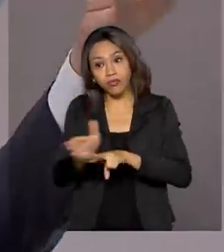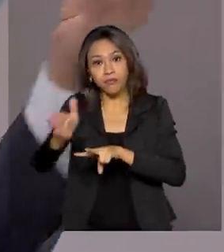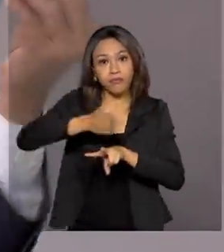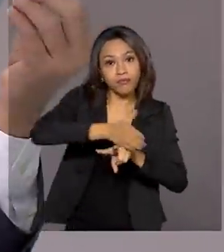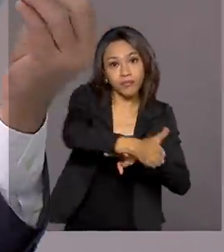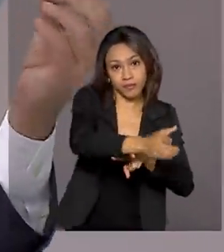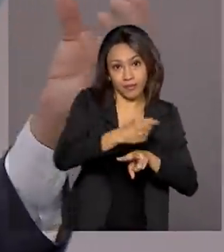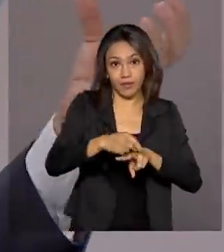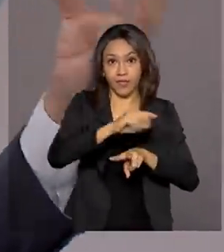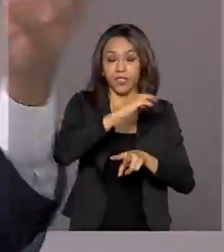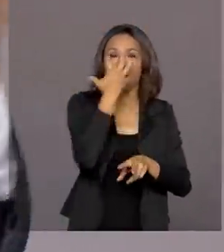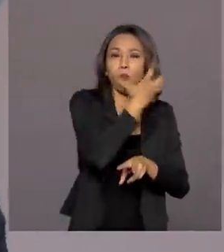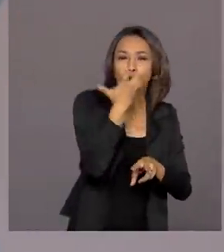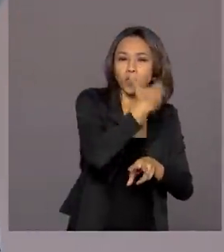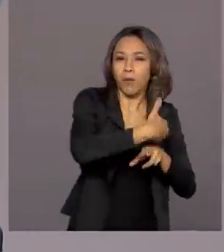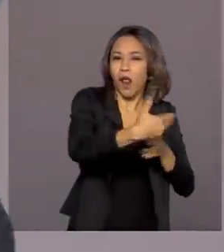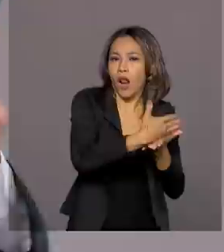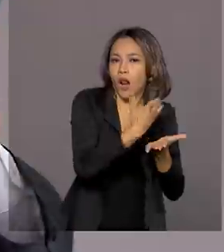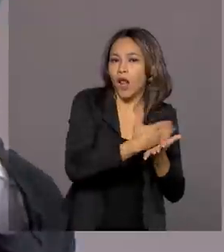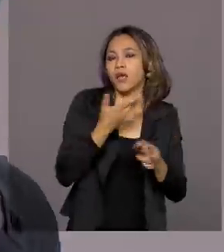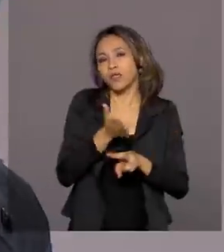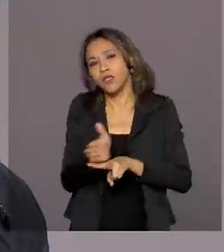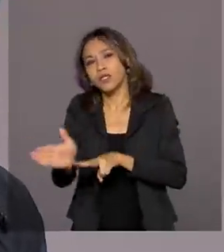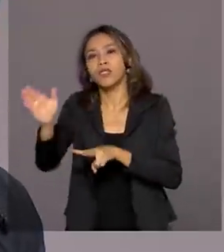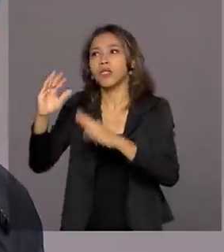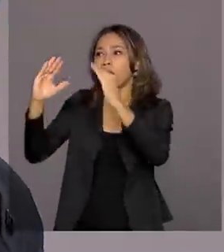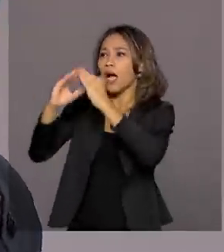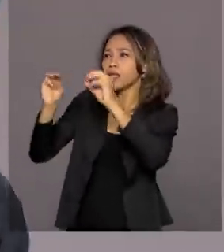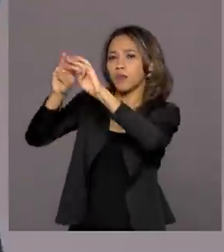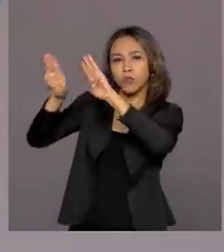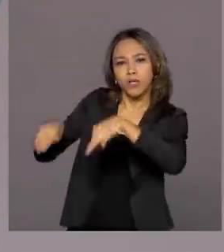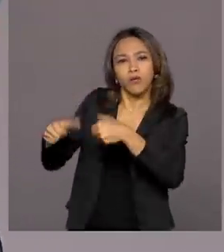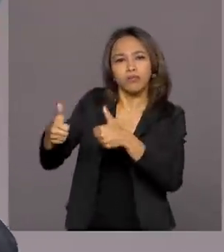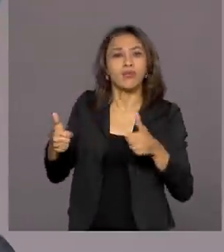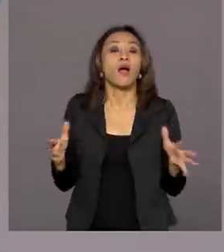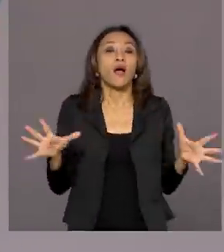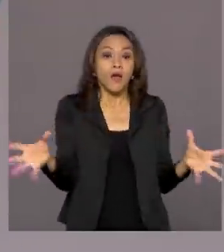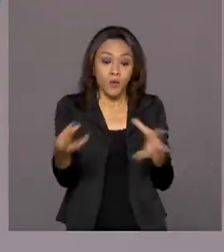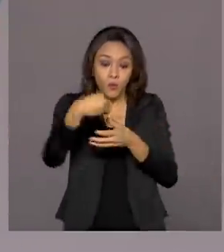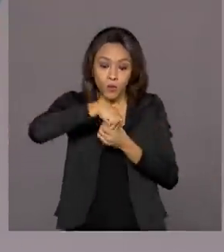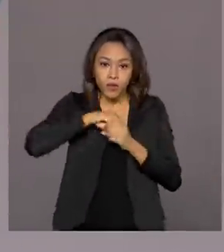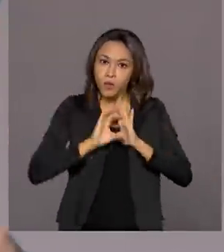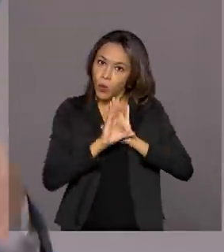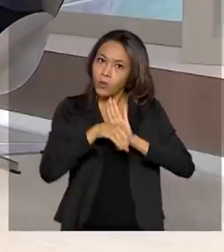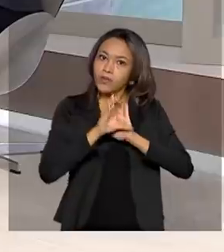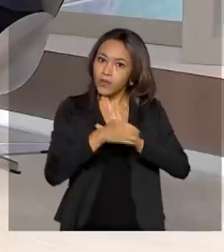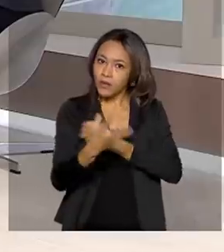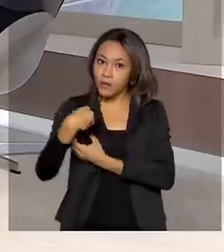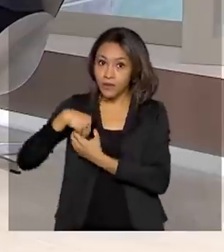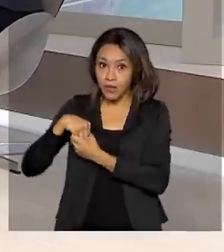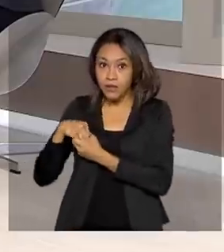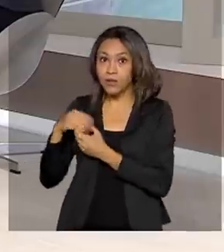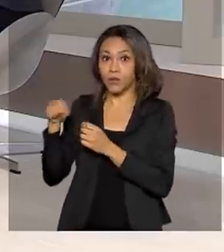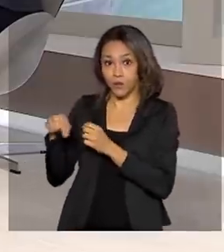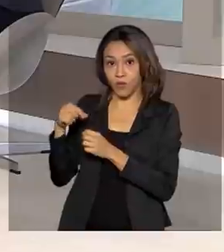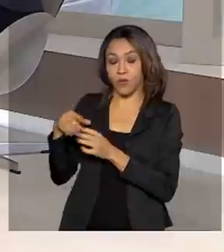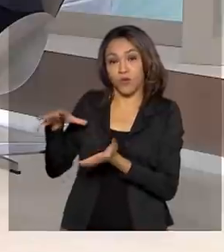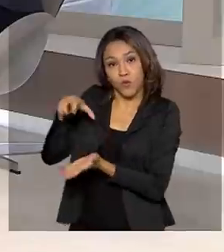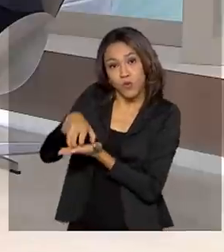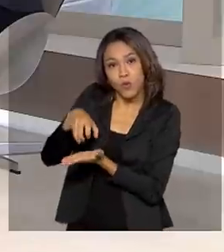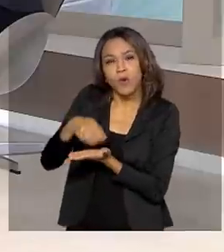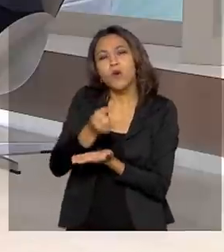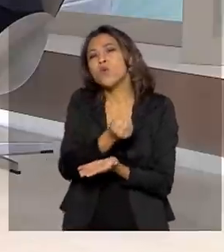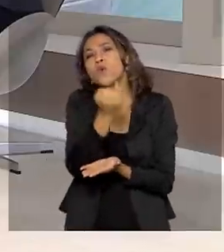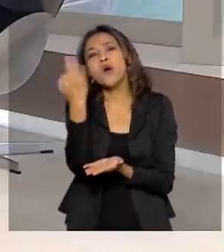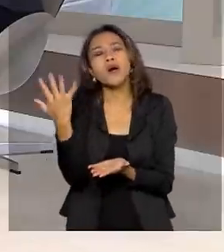Em 88, a Constituição Federal traz esse conceito, e esse conceito, ele se insere ali no IPHAN. Quantas manifestações